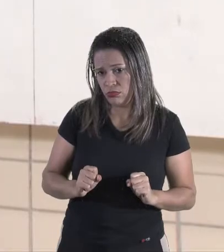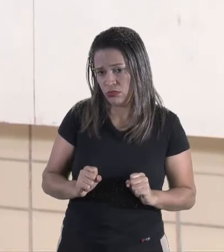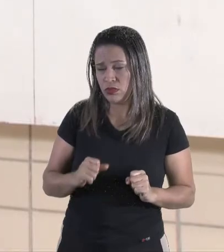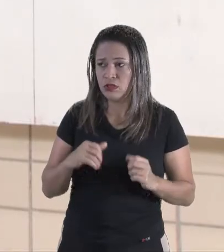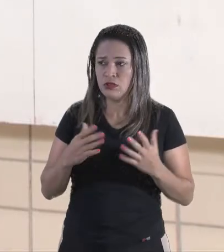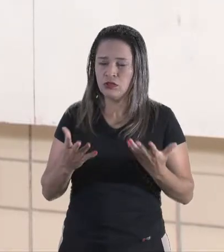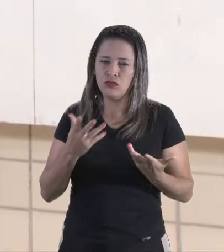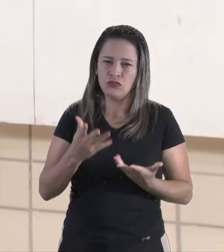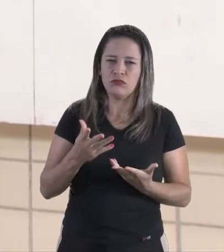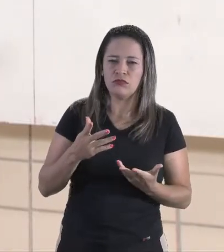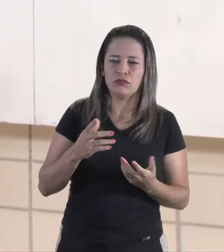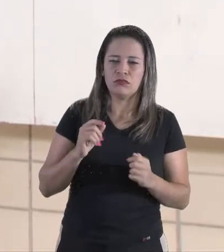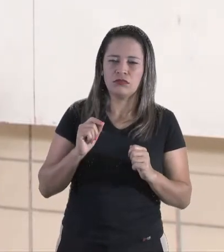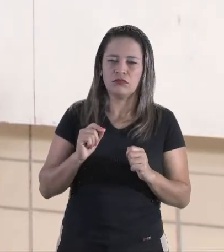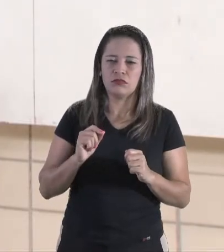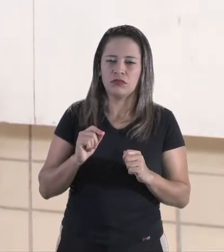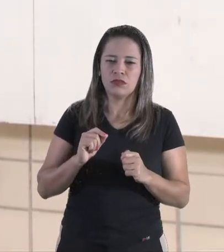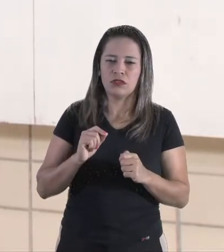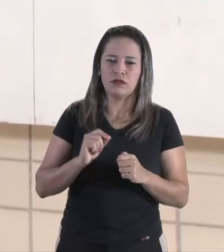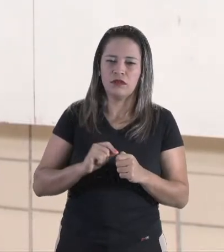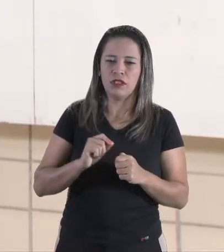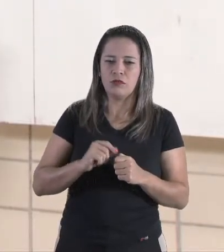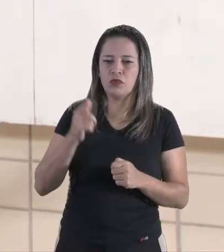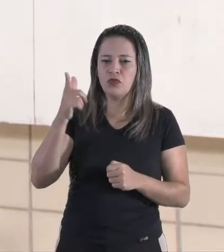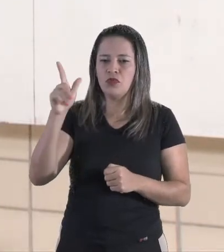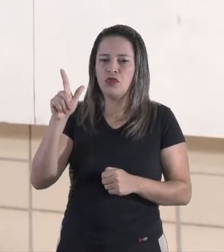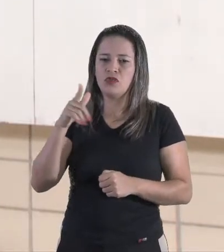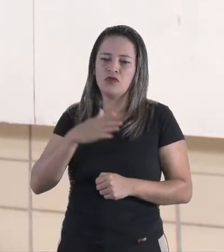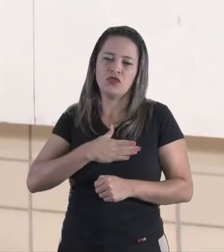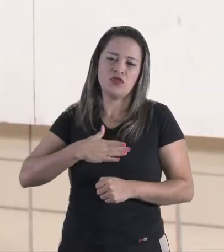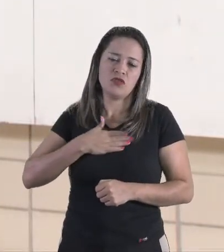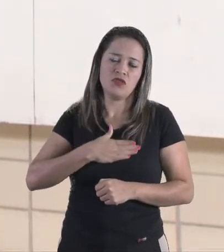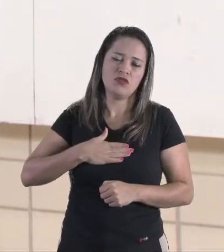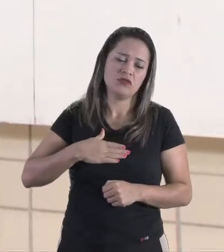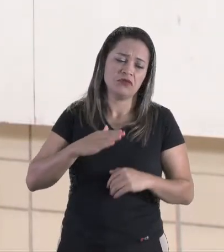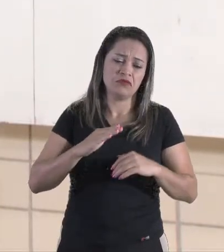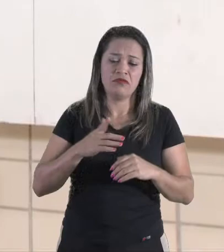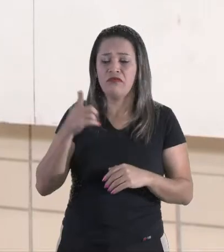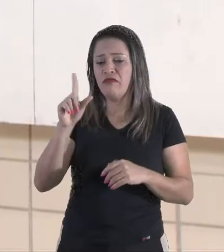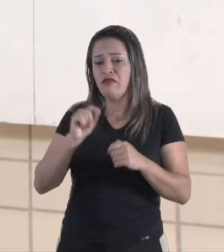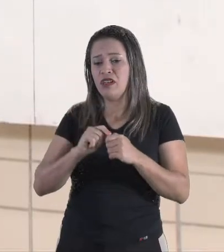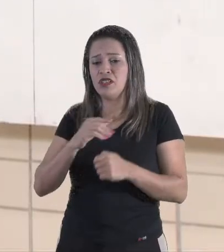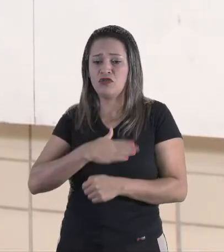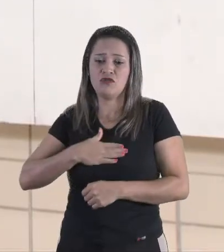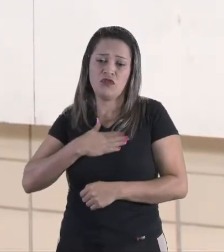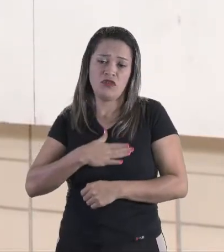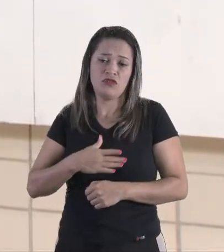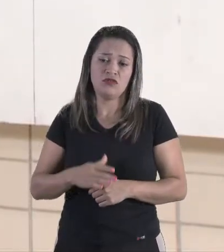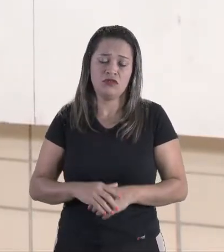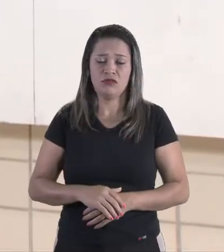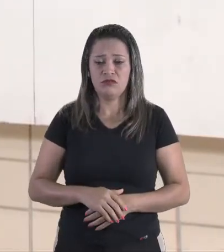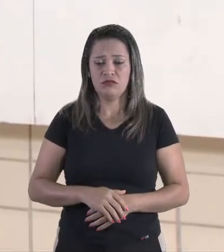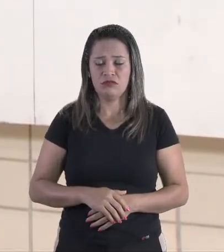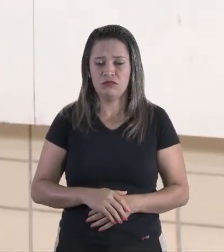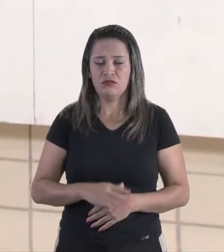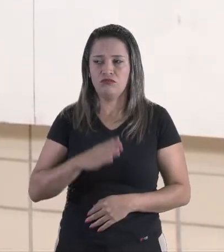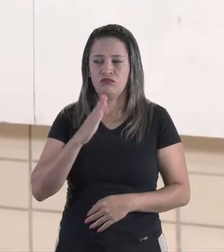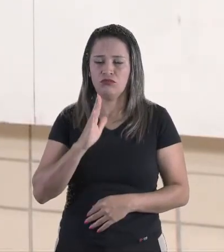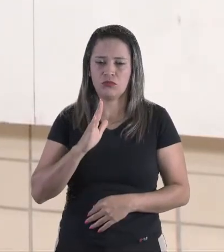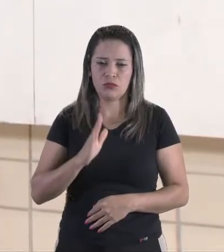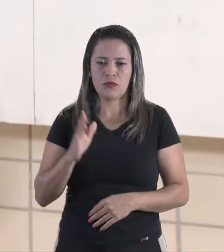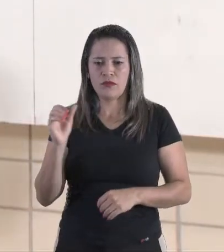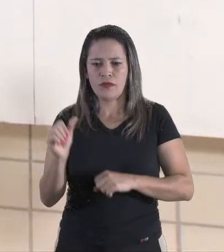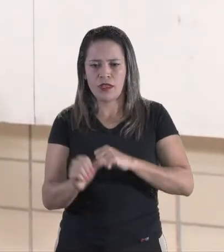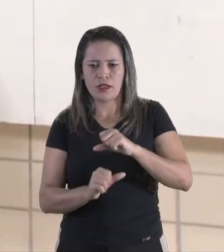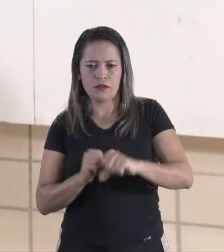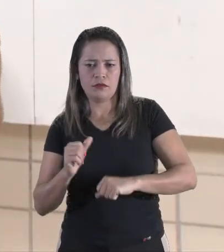você pode fazer depois aquilo que você gosta. Já tive muitas, conheço muitas pessoas que já fizeram isso. Já